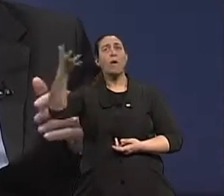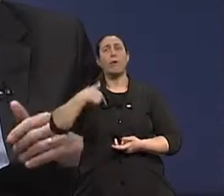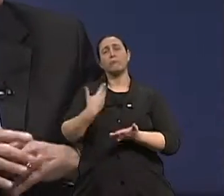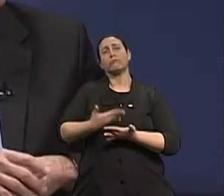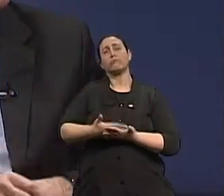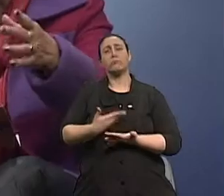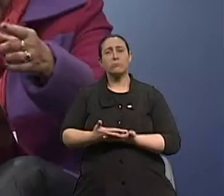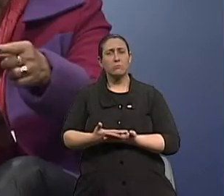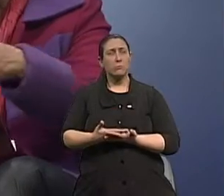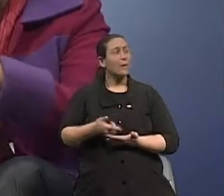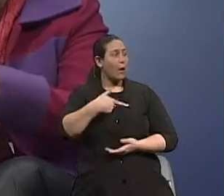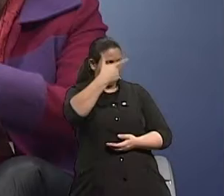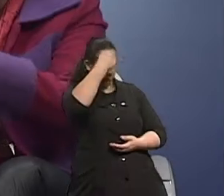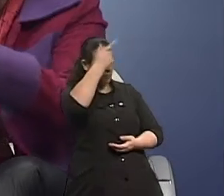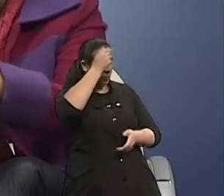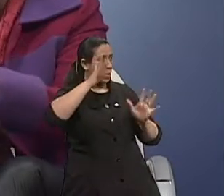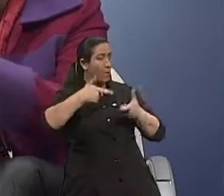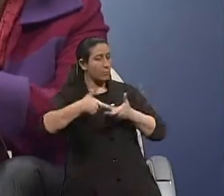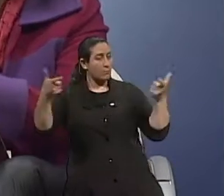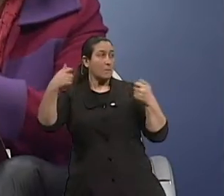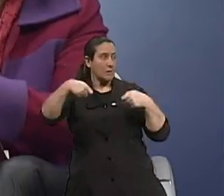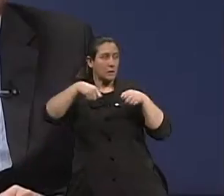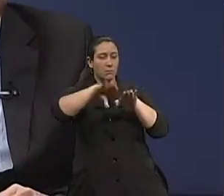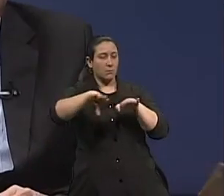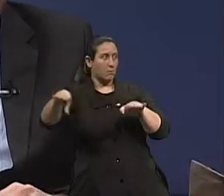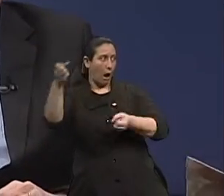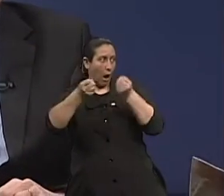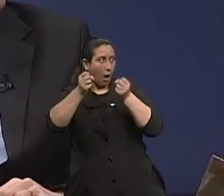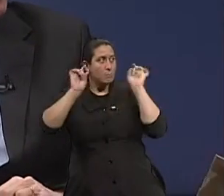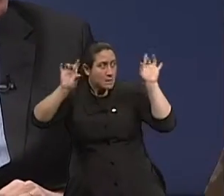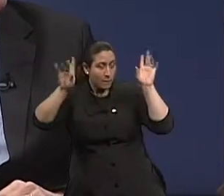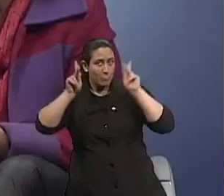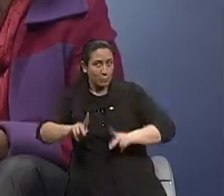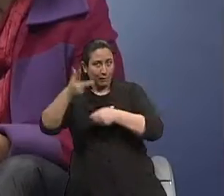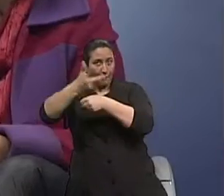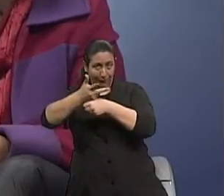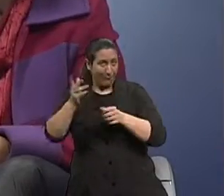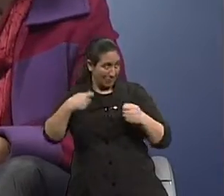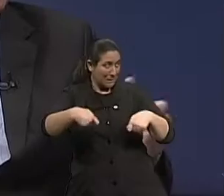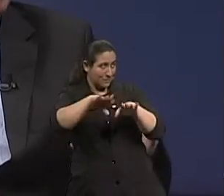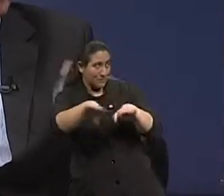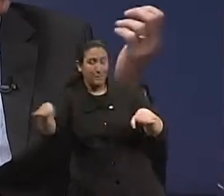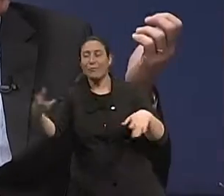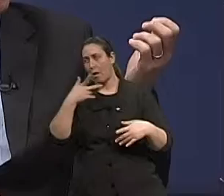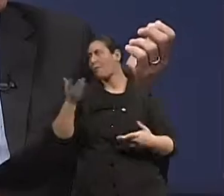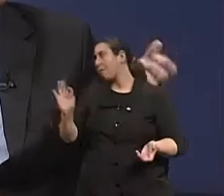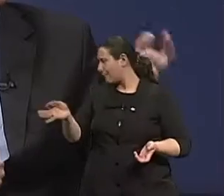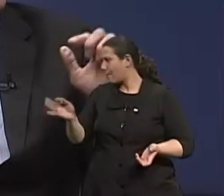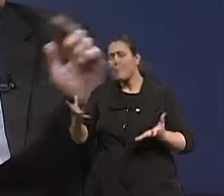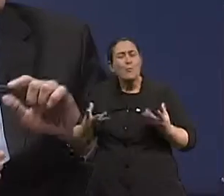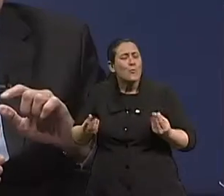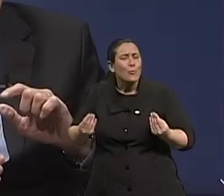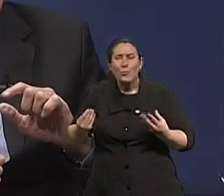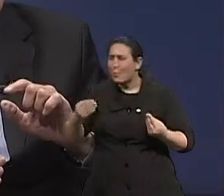mudança. As universidades já têm que botar no estacionamento, o estacionamento para idosos. Ah, sim. Os idosos estão estudando. Na pós-graduação nós temos muitos idosos já,